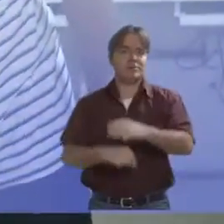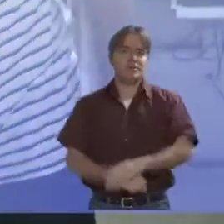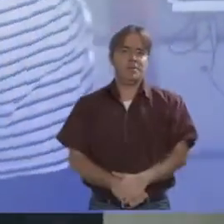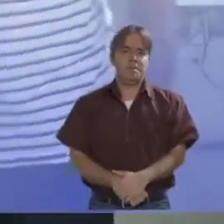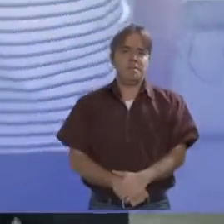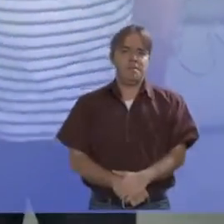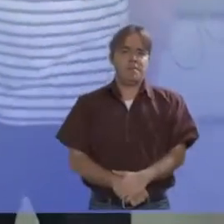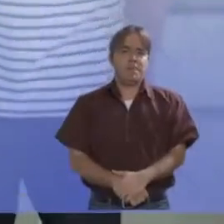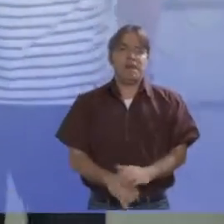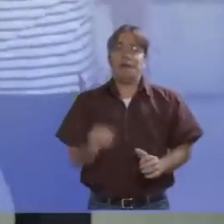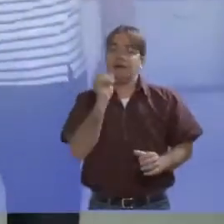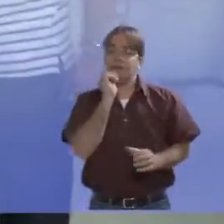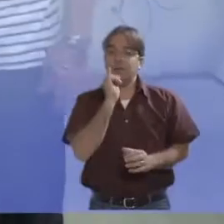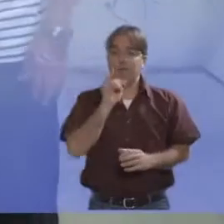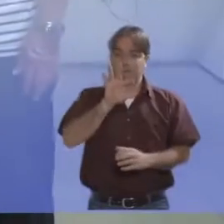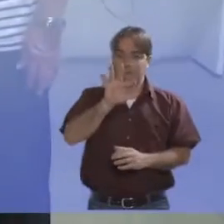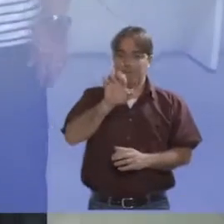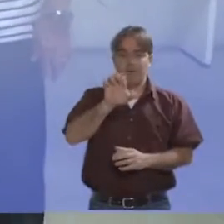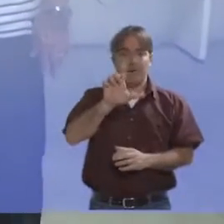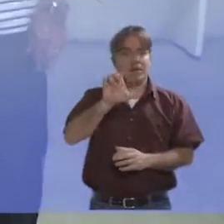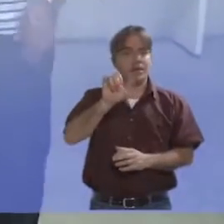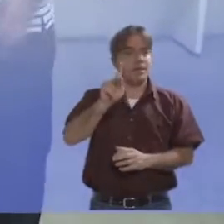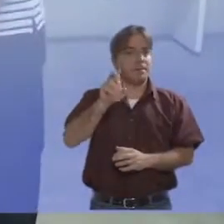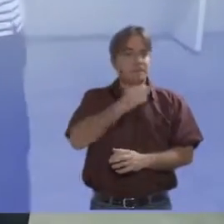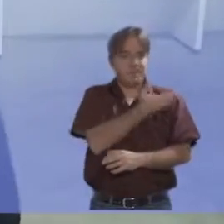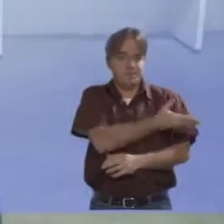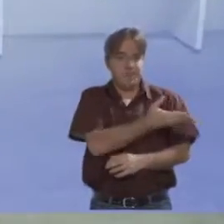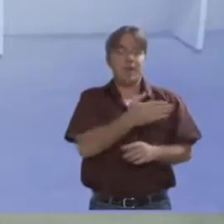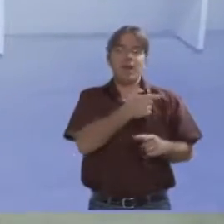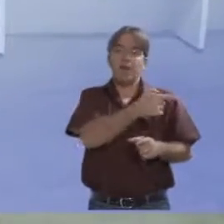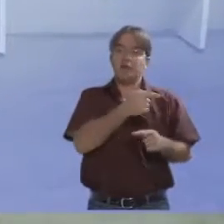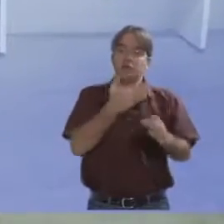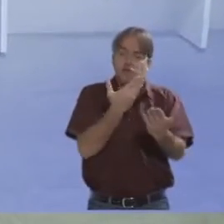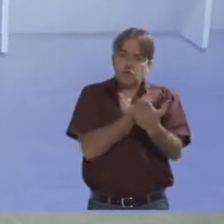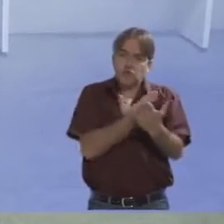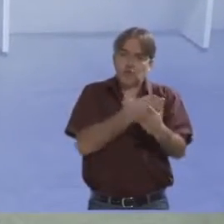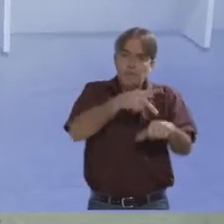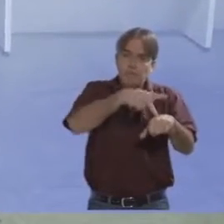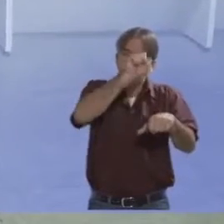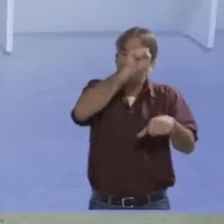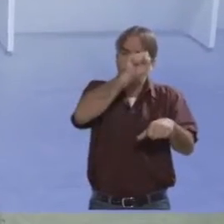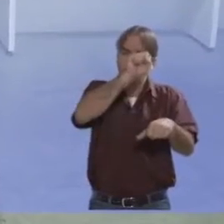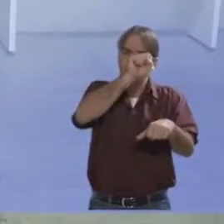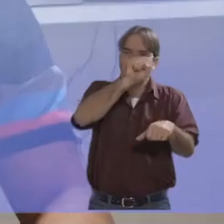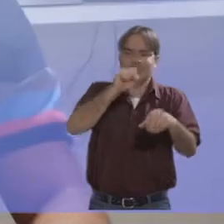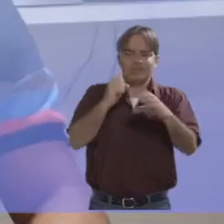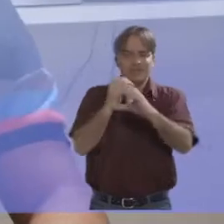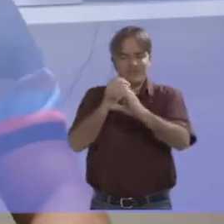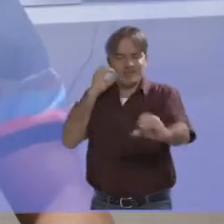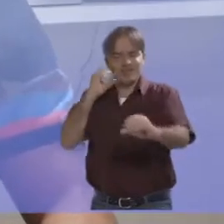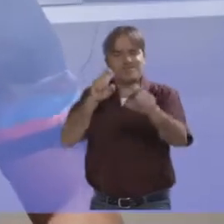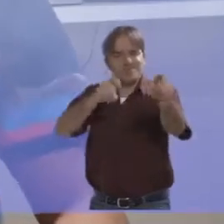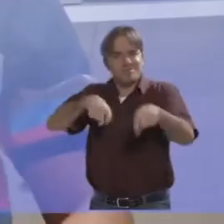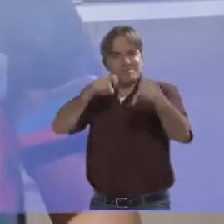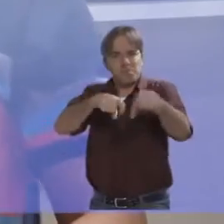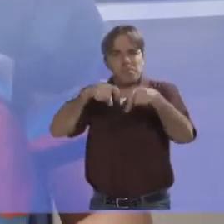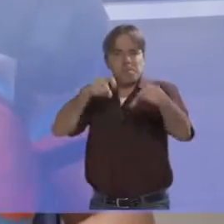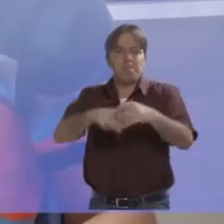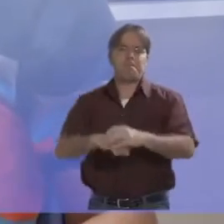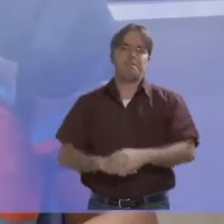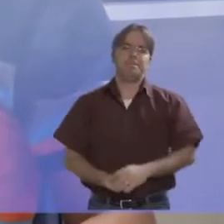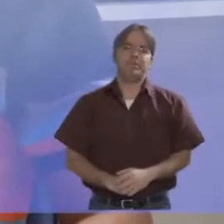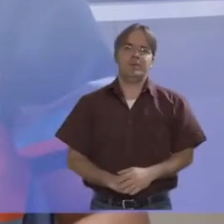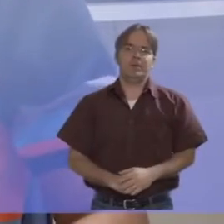Meteorologia da Univasf é a de Felipe, que está fazendo pós-graduação na área de Engenharia Agrícola. Devido à importância